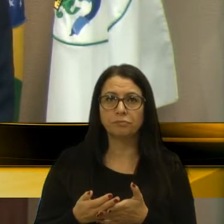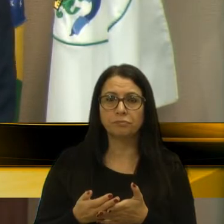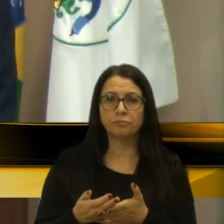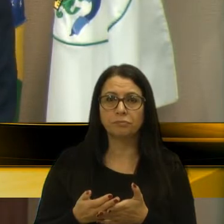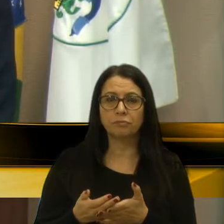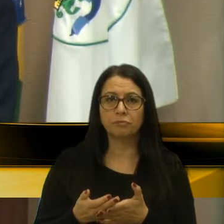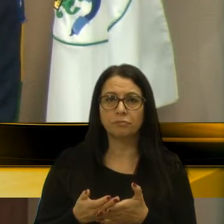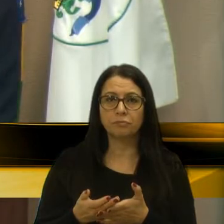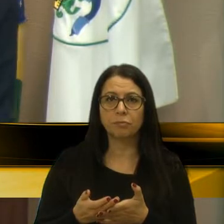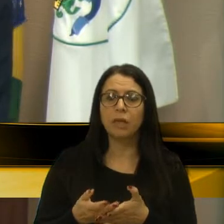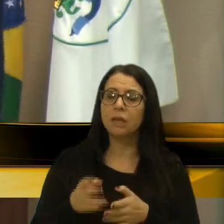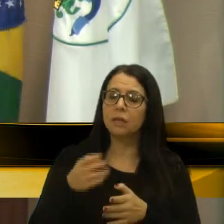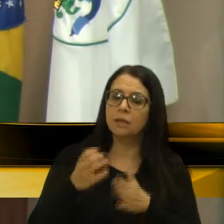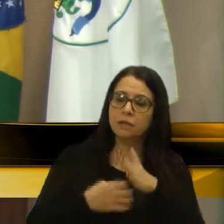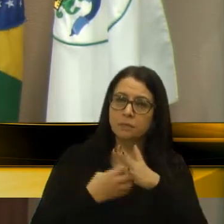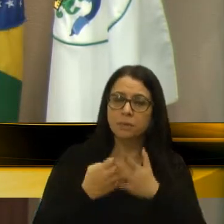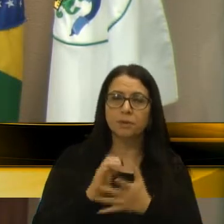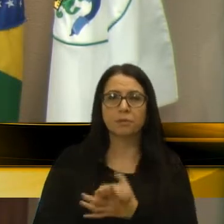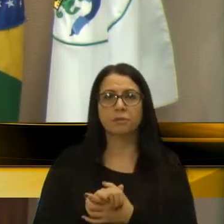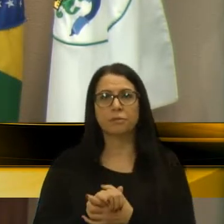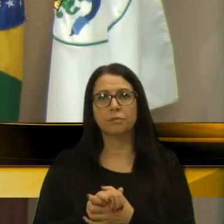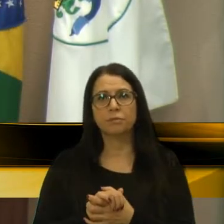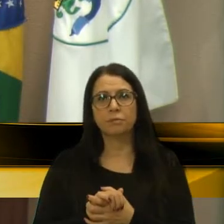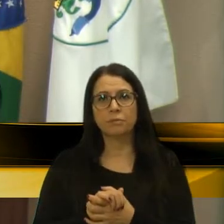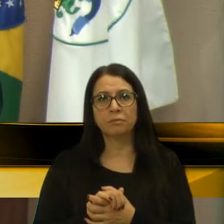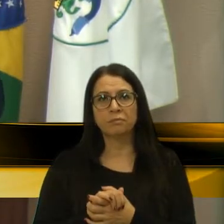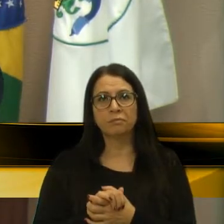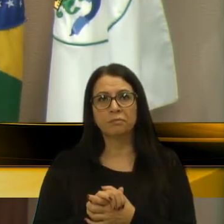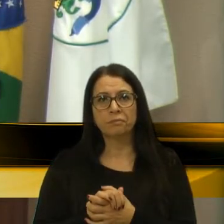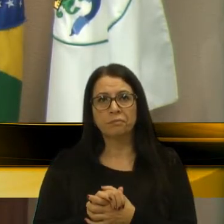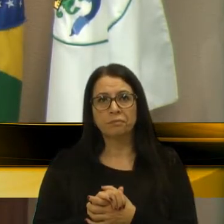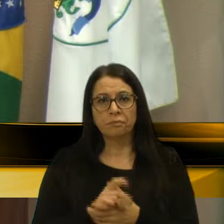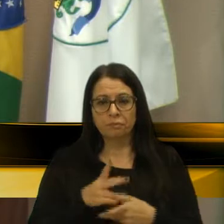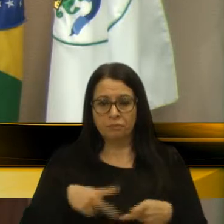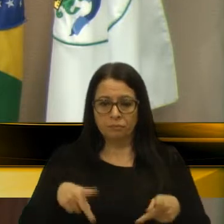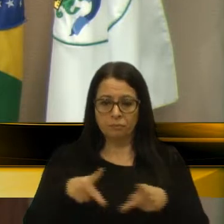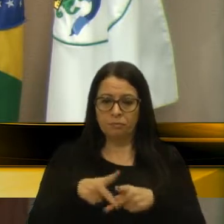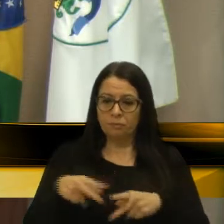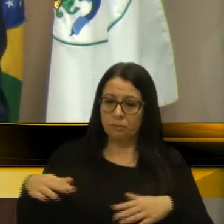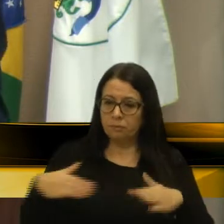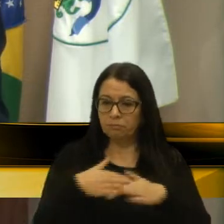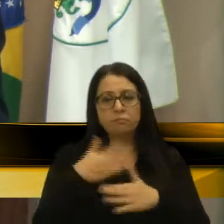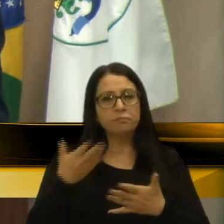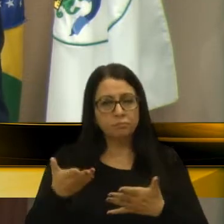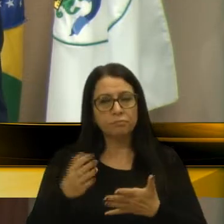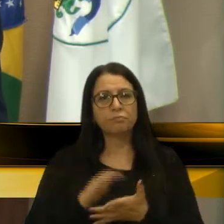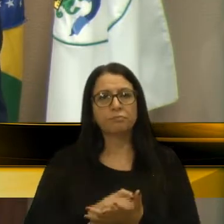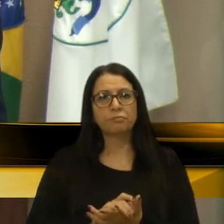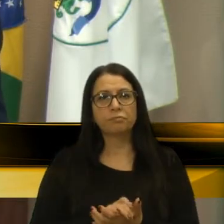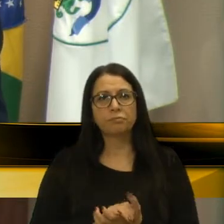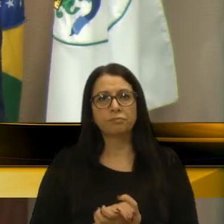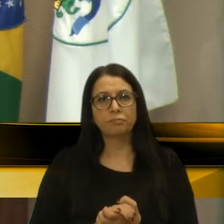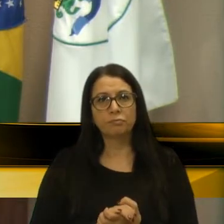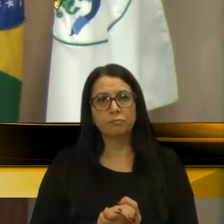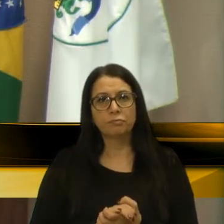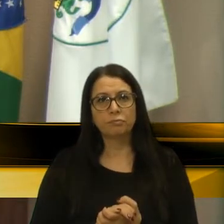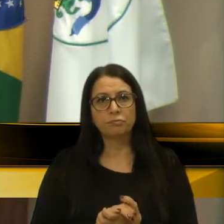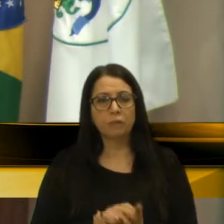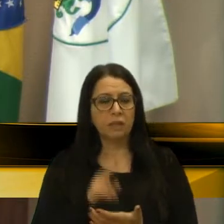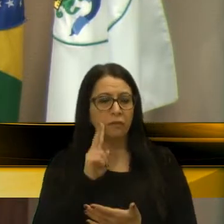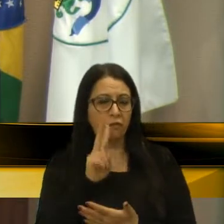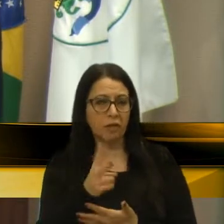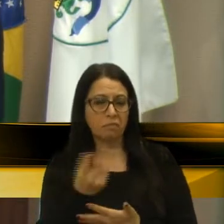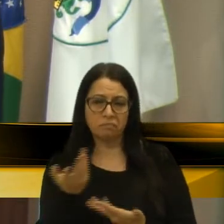das empresas, passa a população, passa aí, enfim. E ver aquela